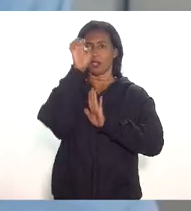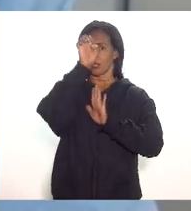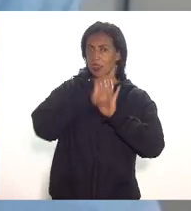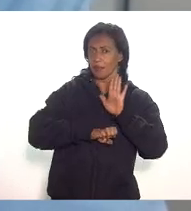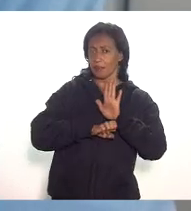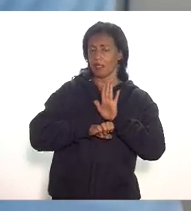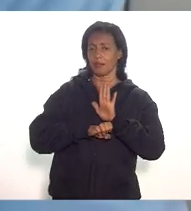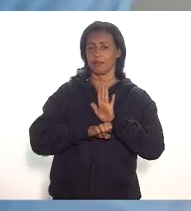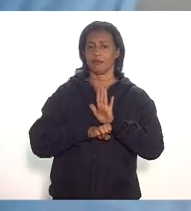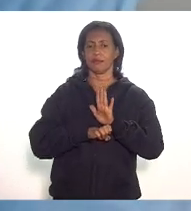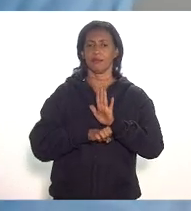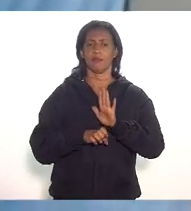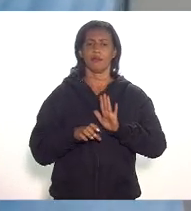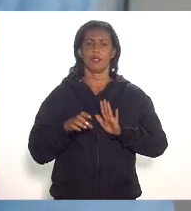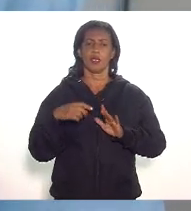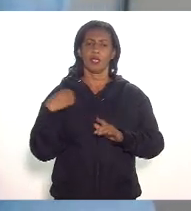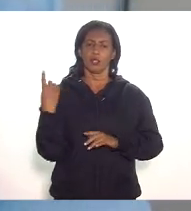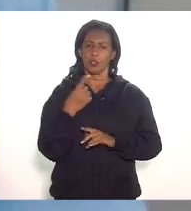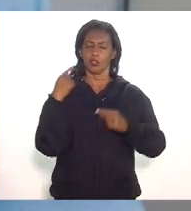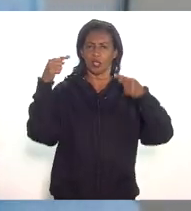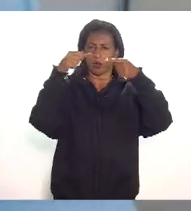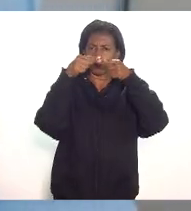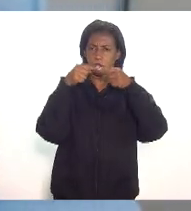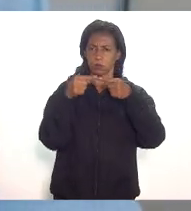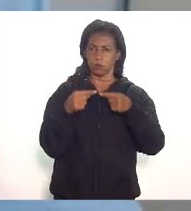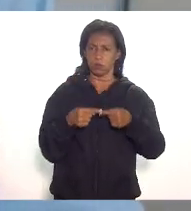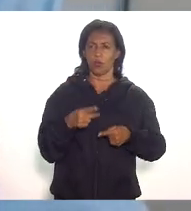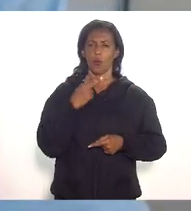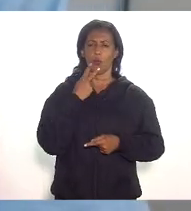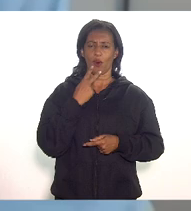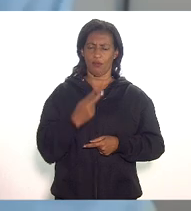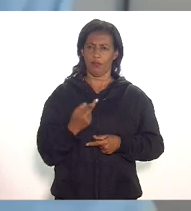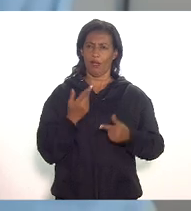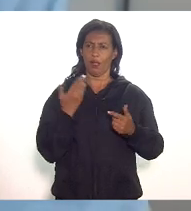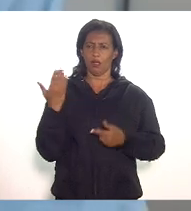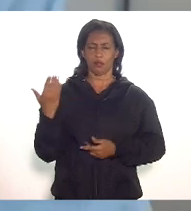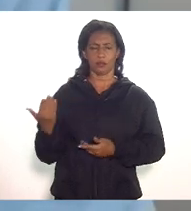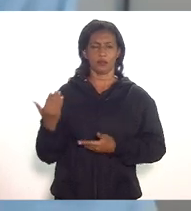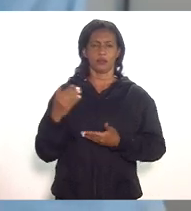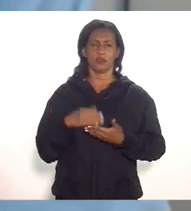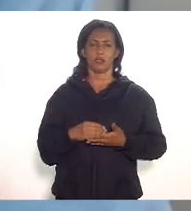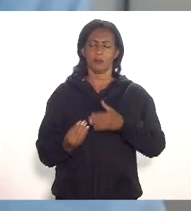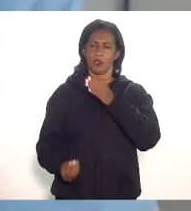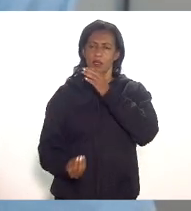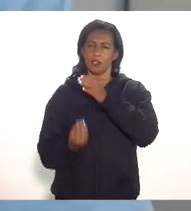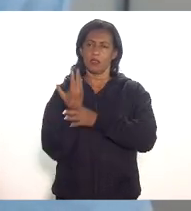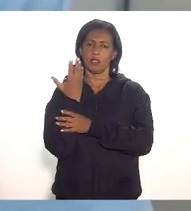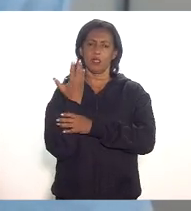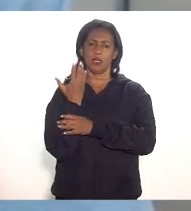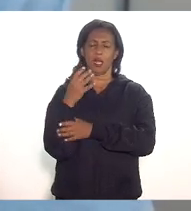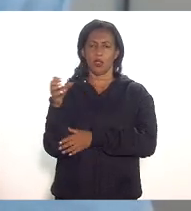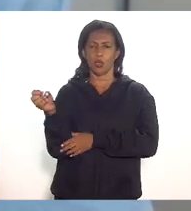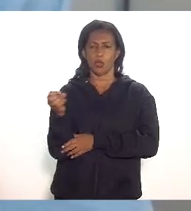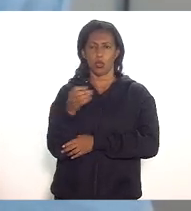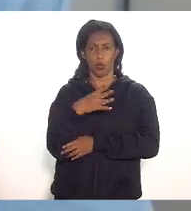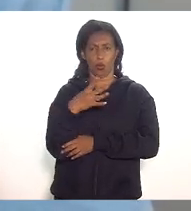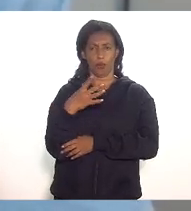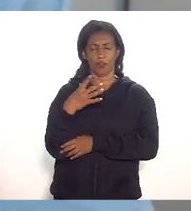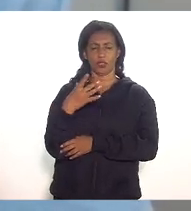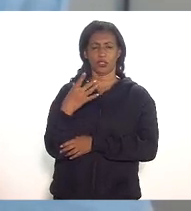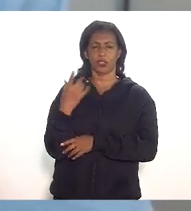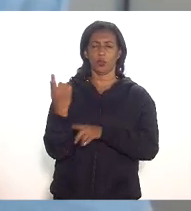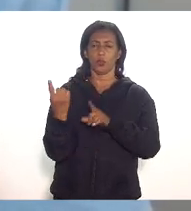a gente está de acordo com a fala do IBP que não deveriam ser criadas novas contrapartidas